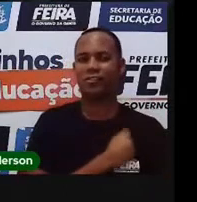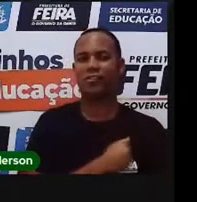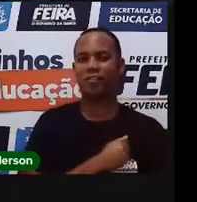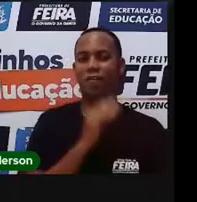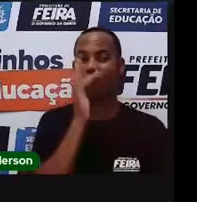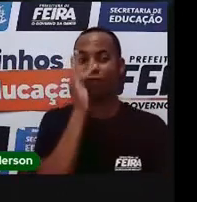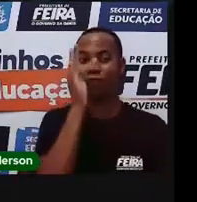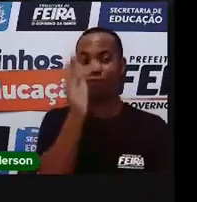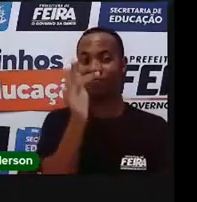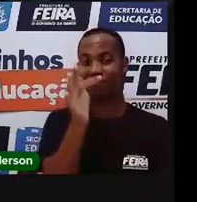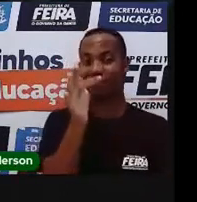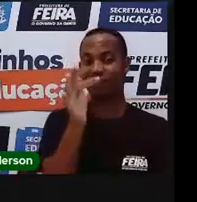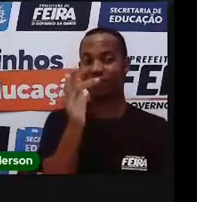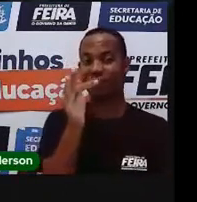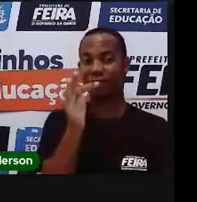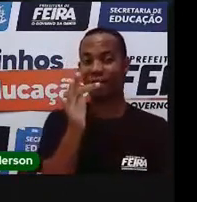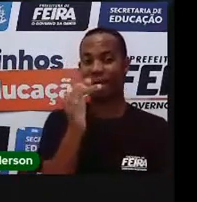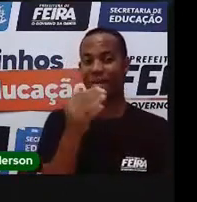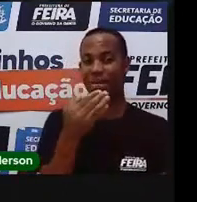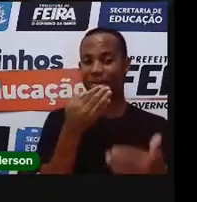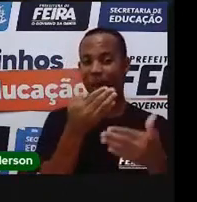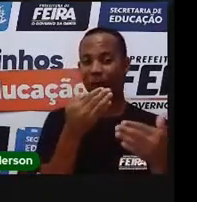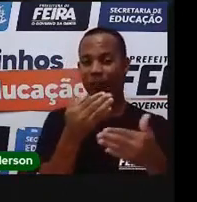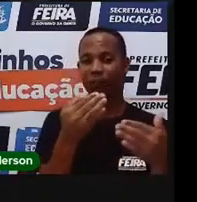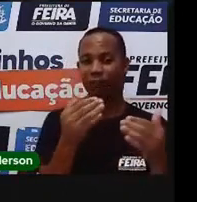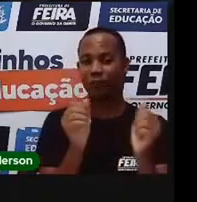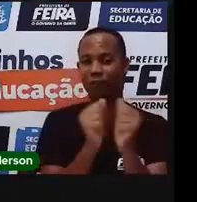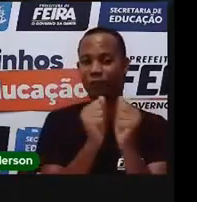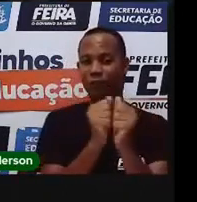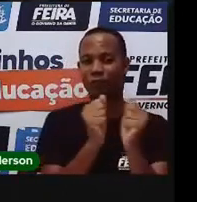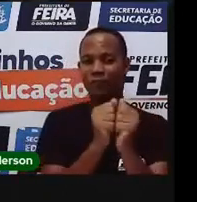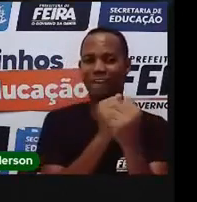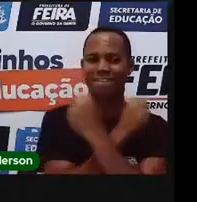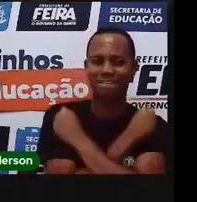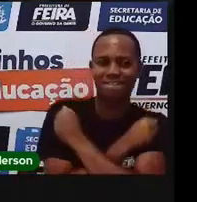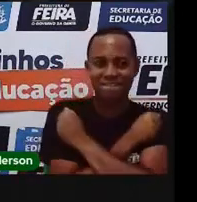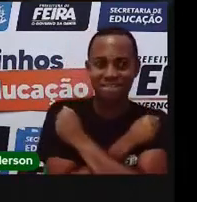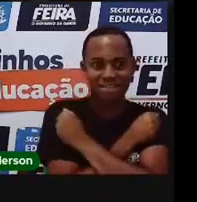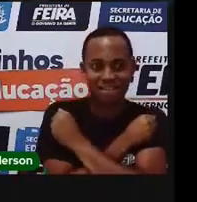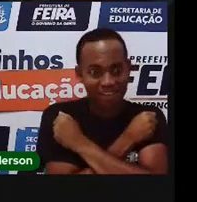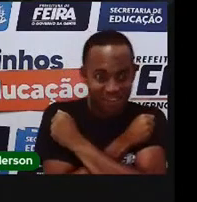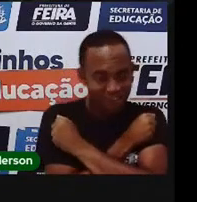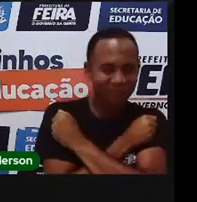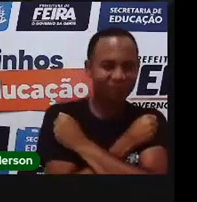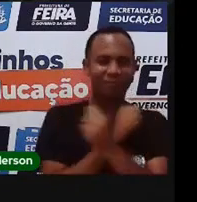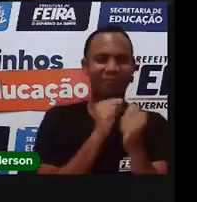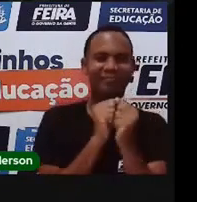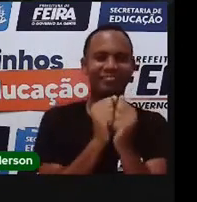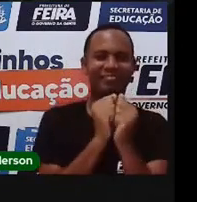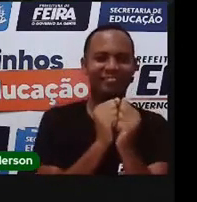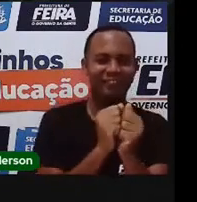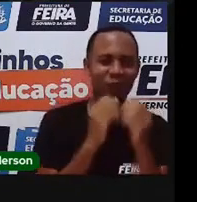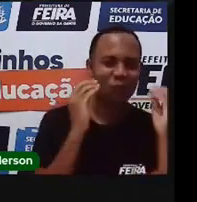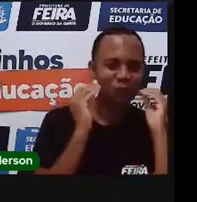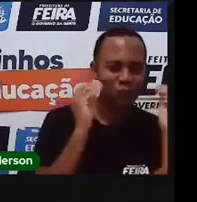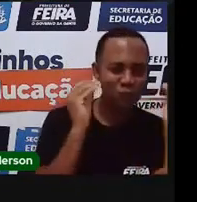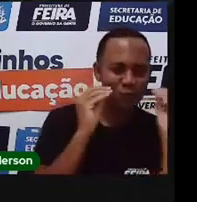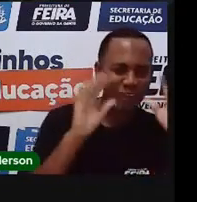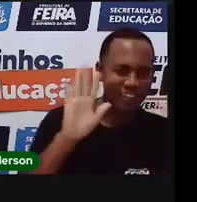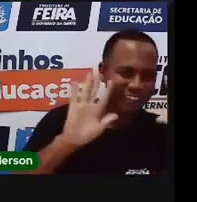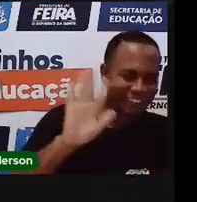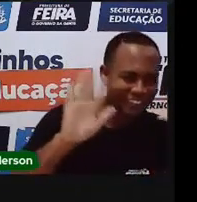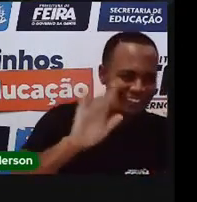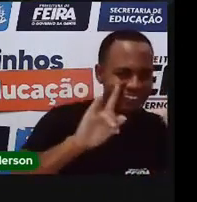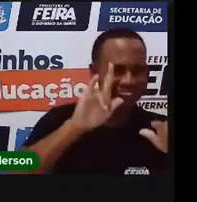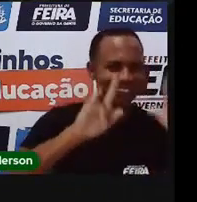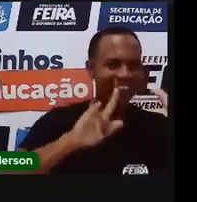breve, bem em breve, estaremos todos reunidos, abraçadinhos, juntinhos, tá? Beijo da Pramaria pra